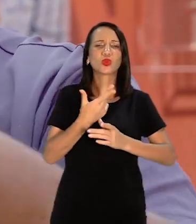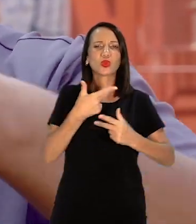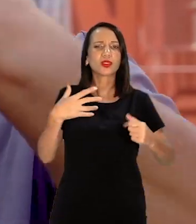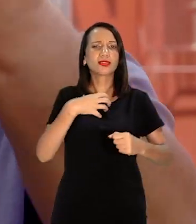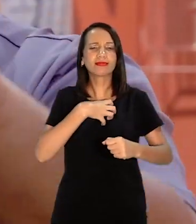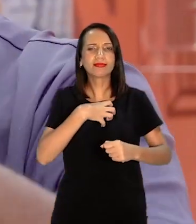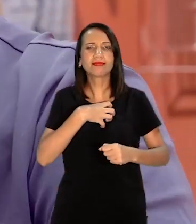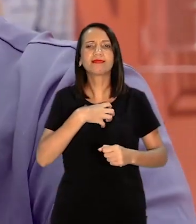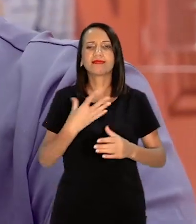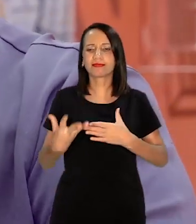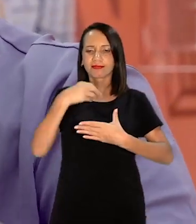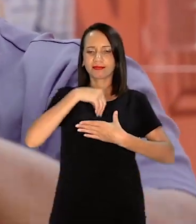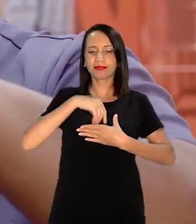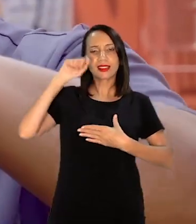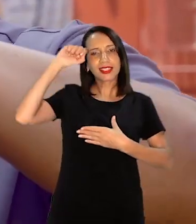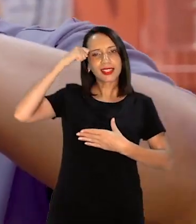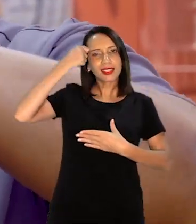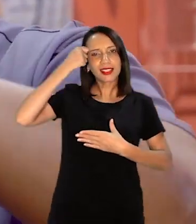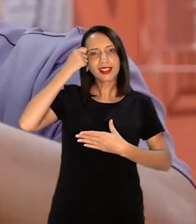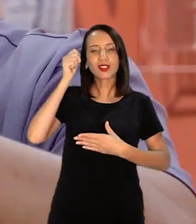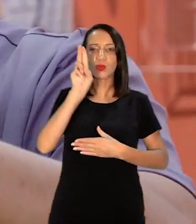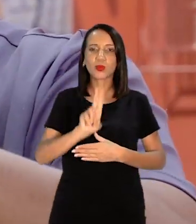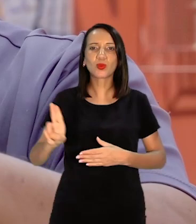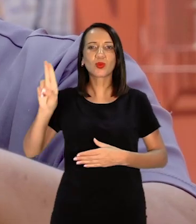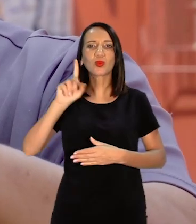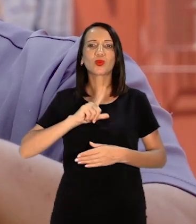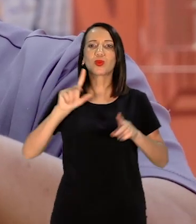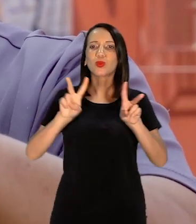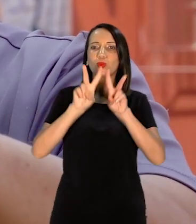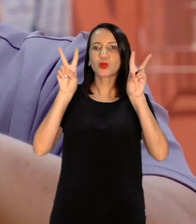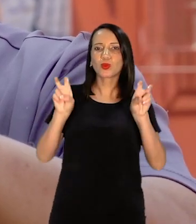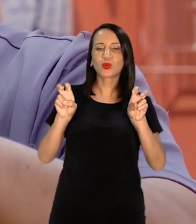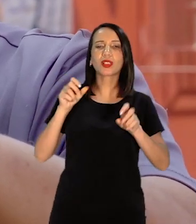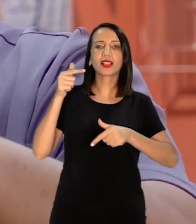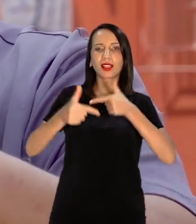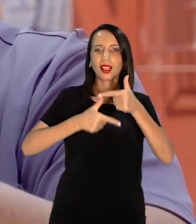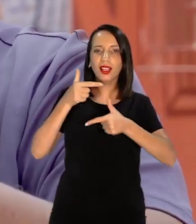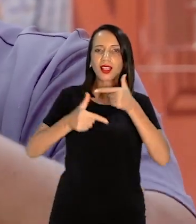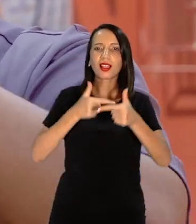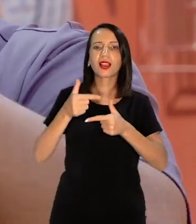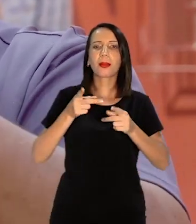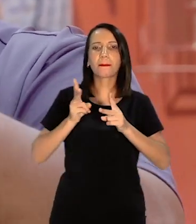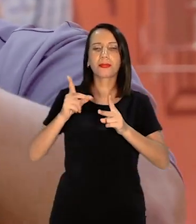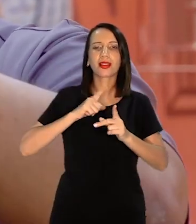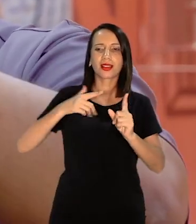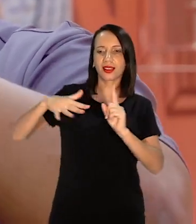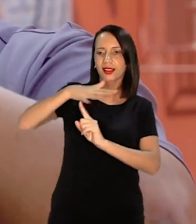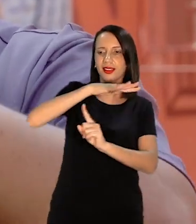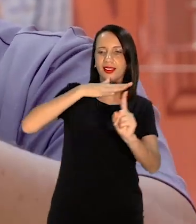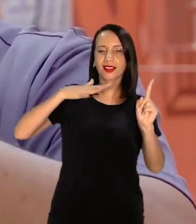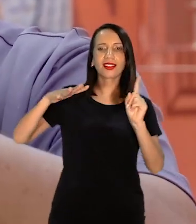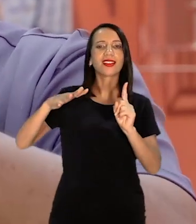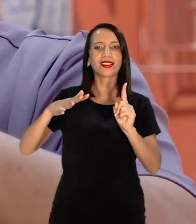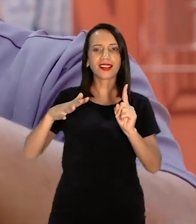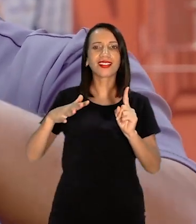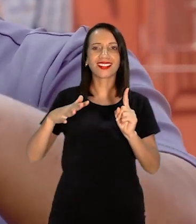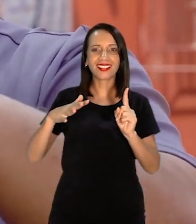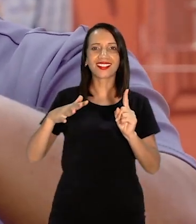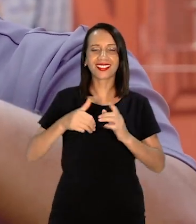racismo Inserir negro nas universidades Você pega a questão de trabalhar O meio ambiente, como já falei O